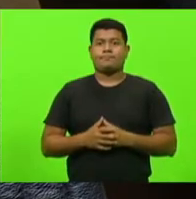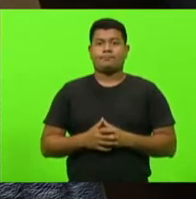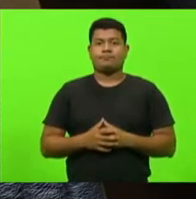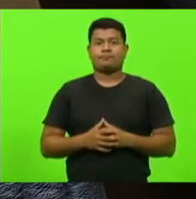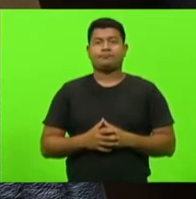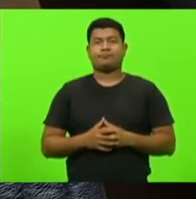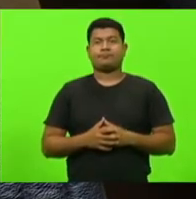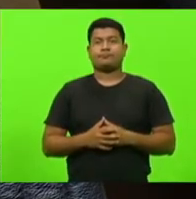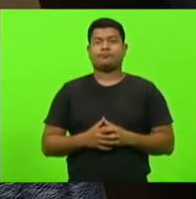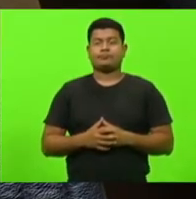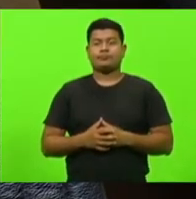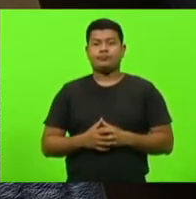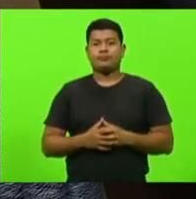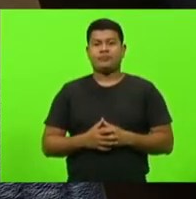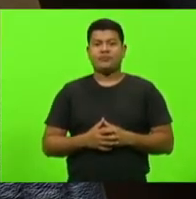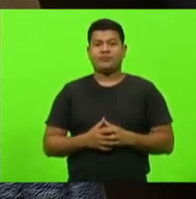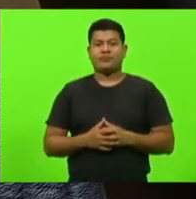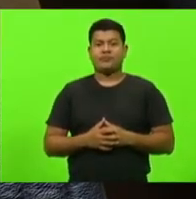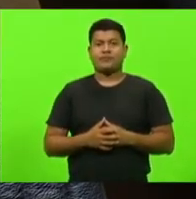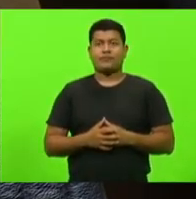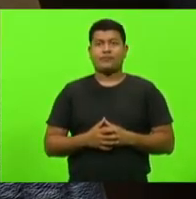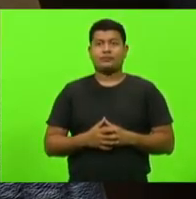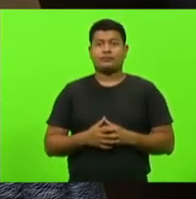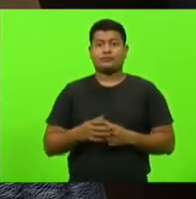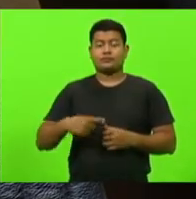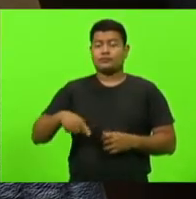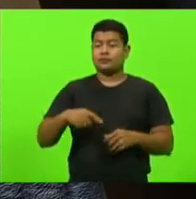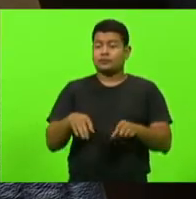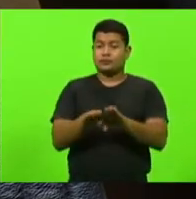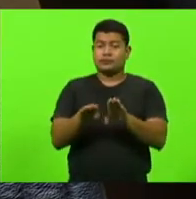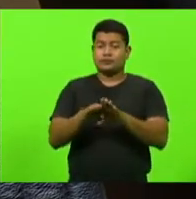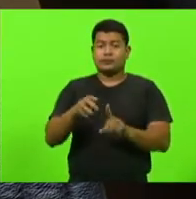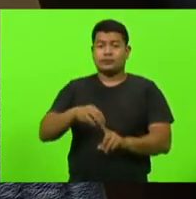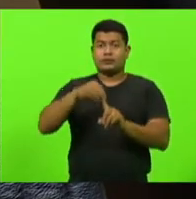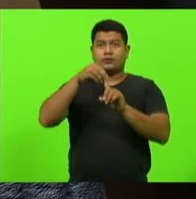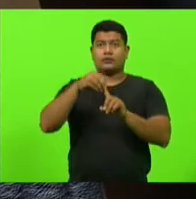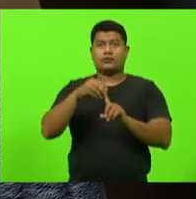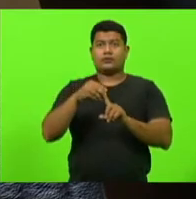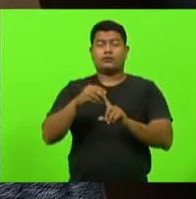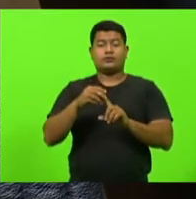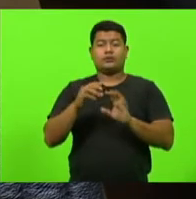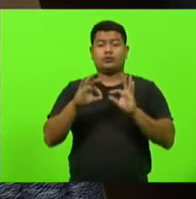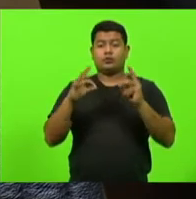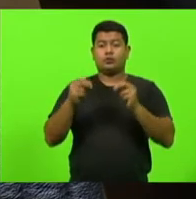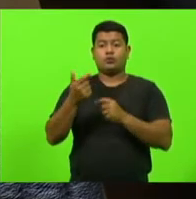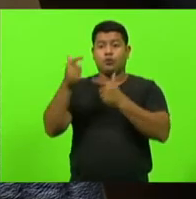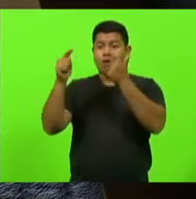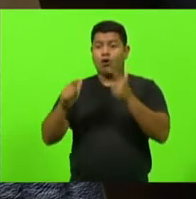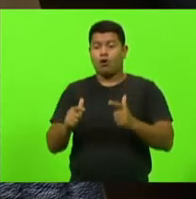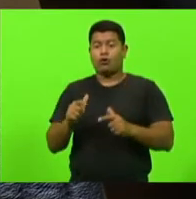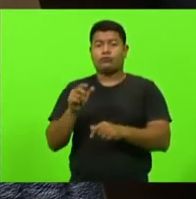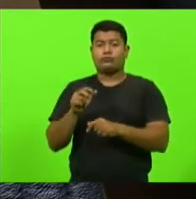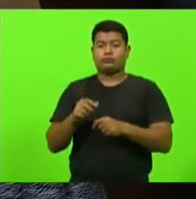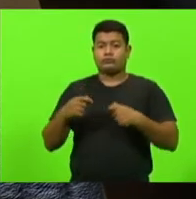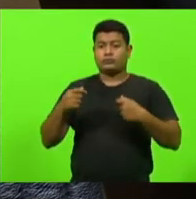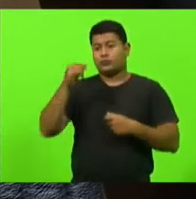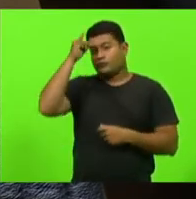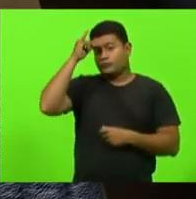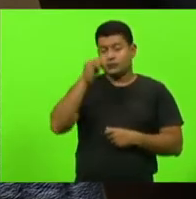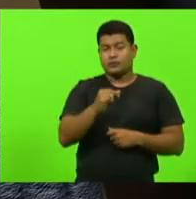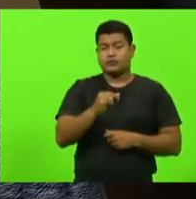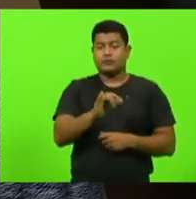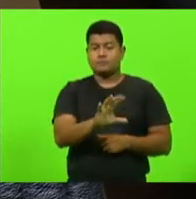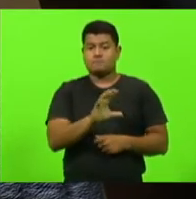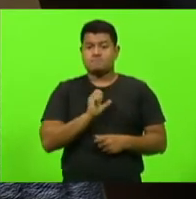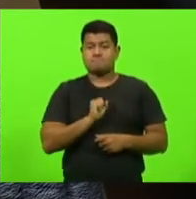do governador. Destacamos que todos os demais regramentos e ações previstas no plano de contingenciamento se